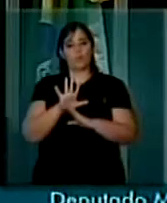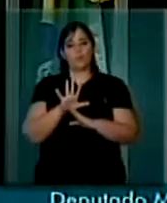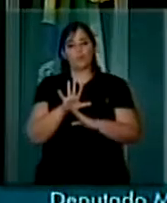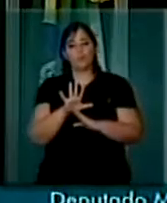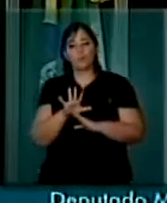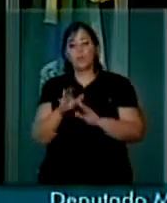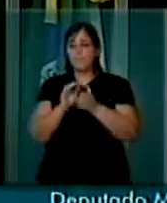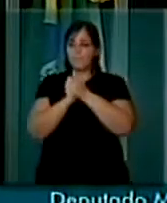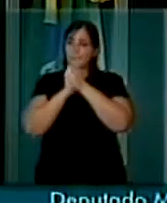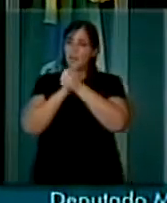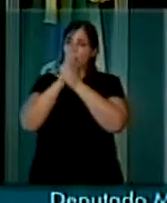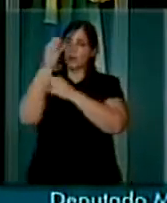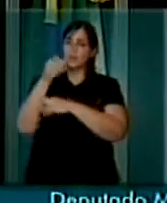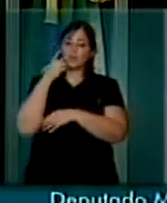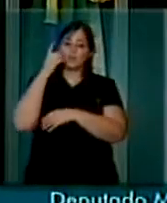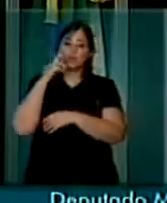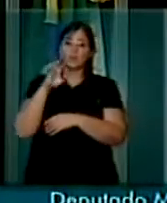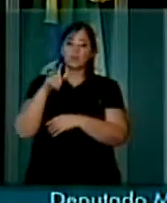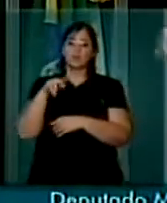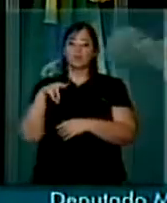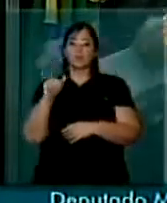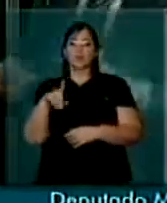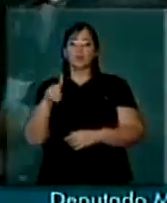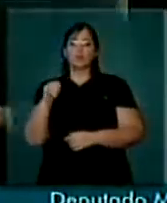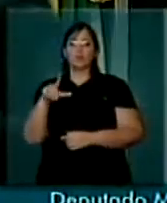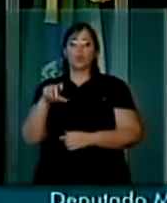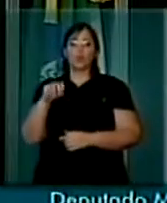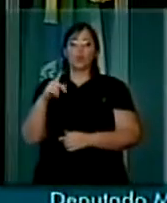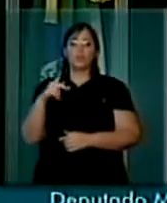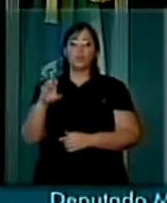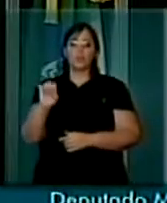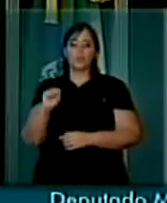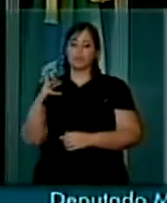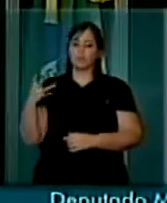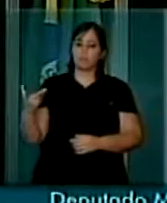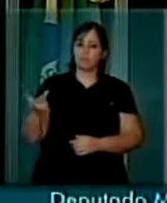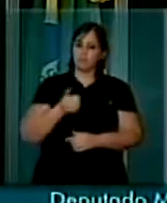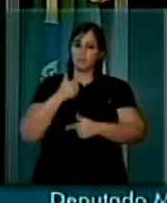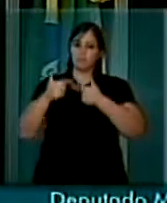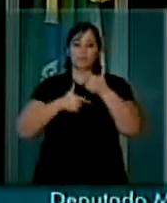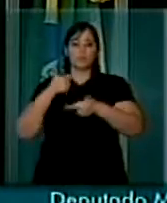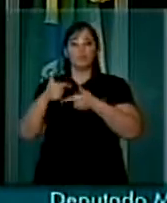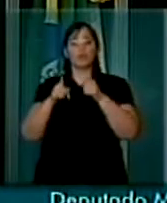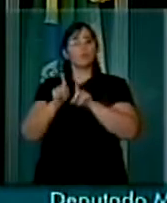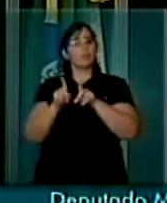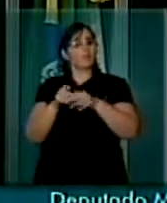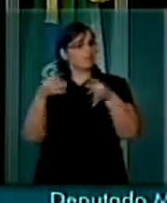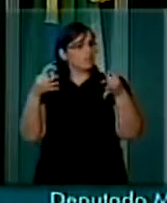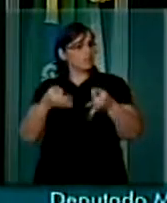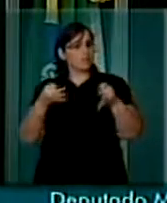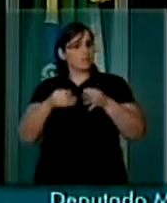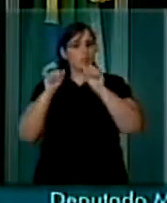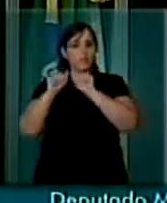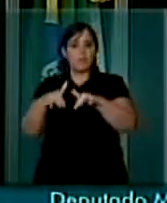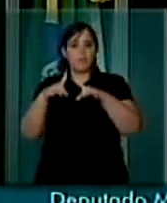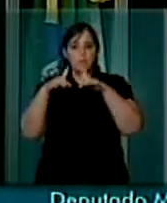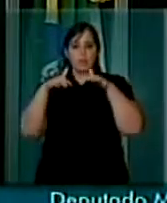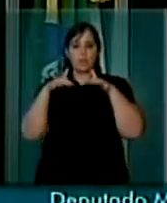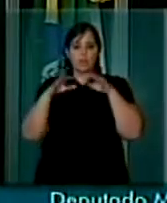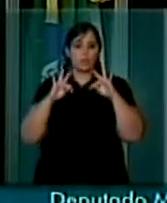Parabéns, deputado Reginaldo Lopes, por essa iniciativa e com certeza o plenário